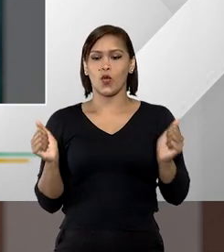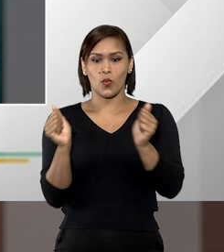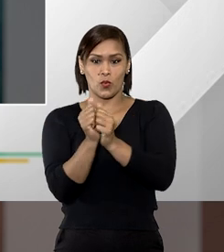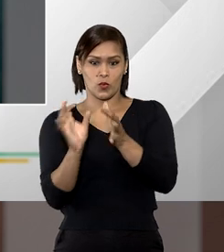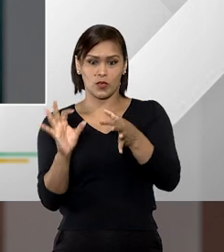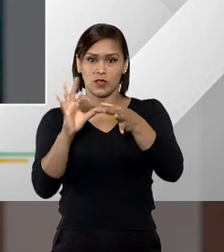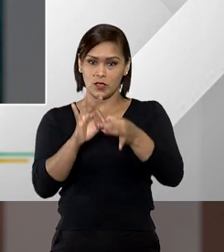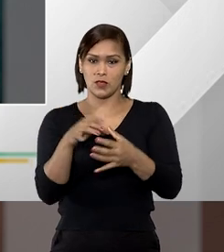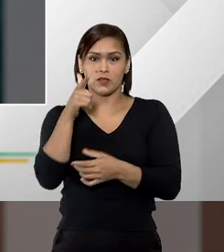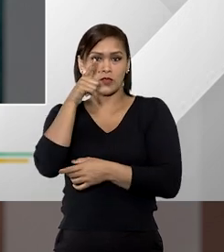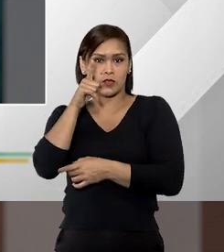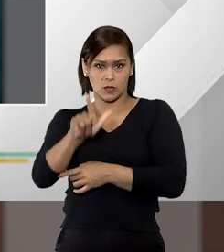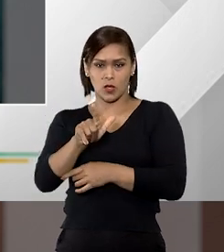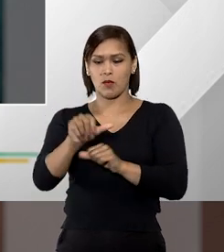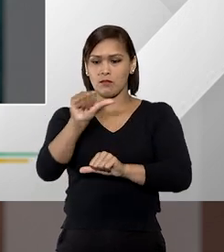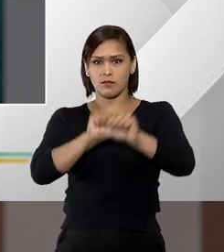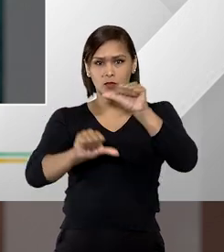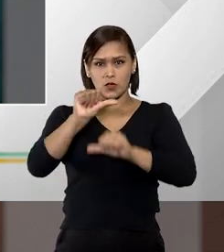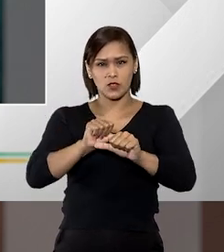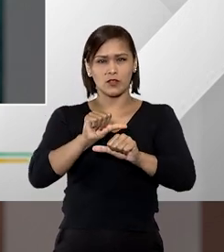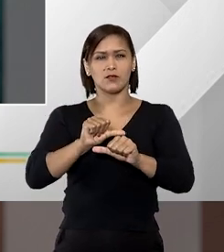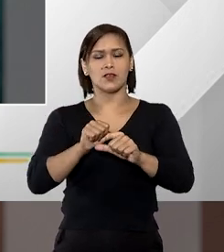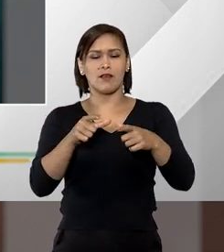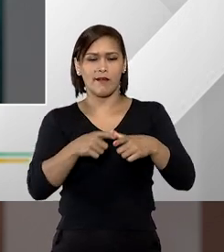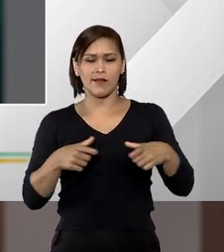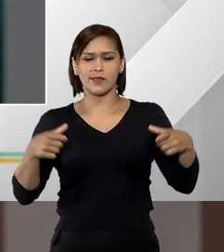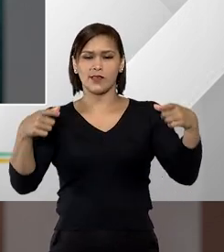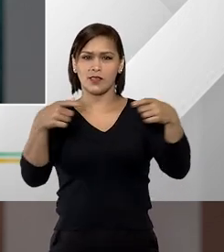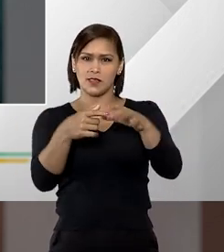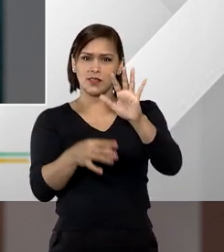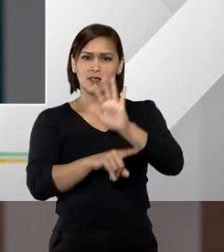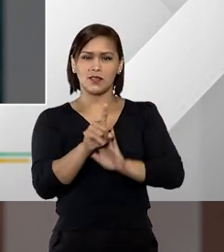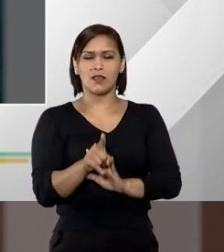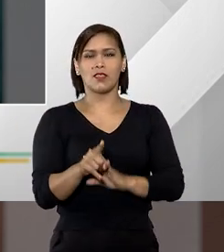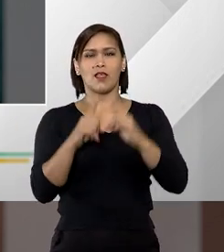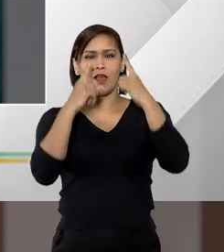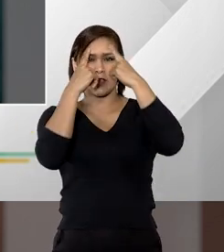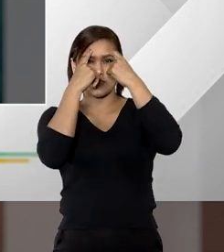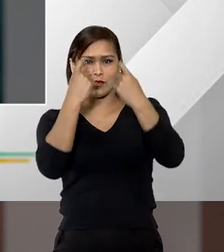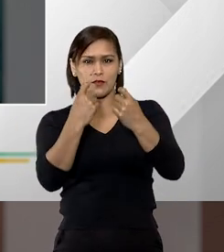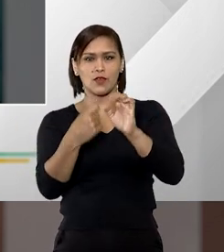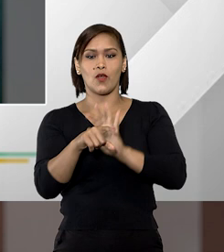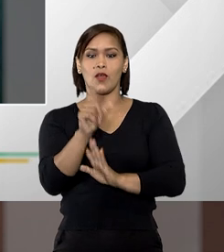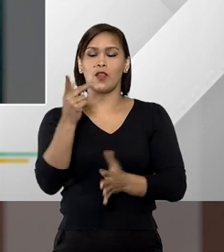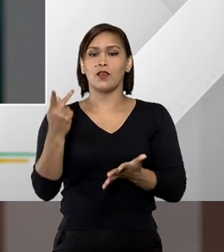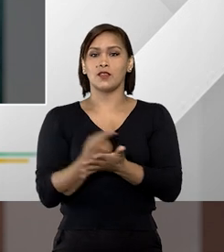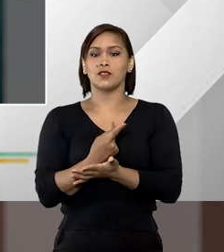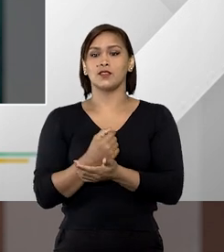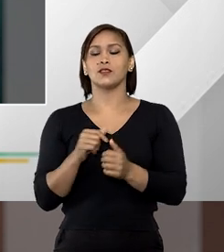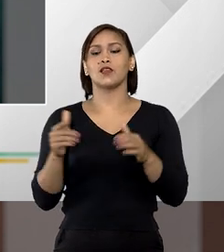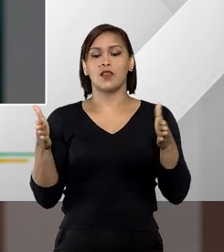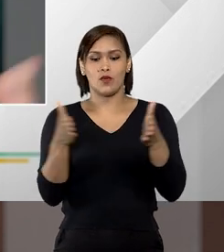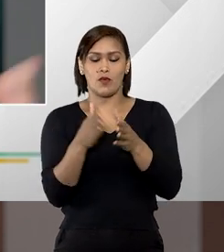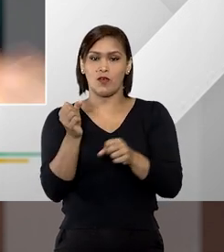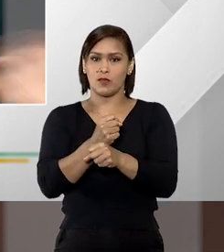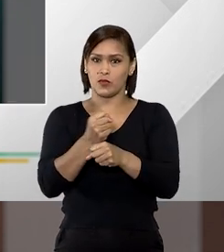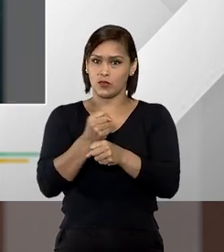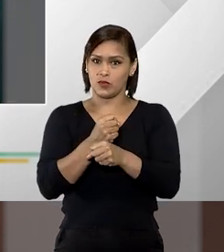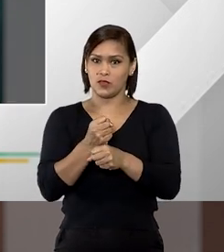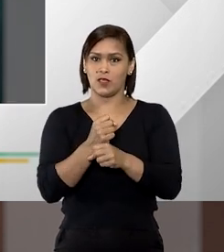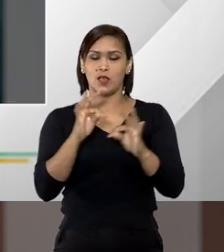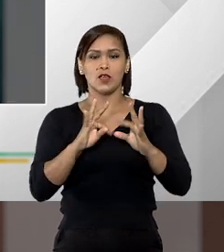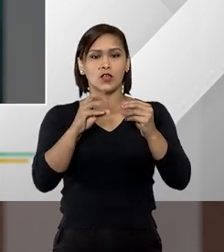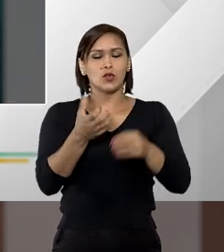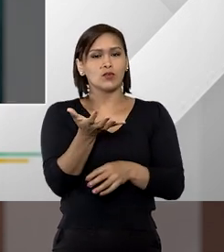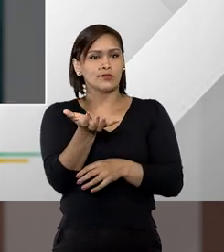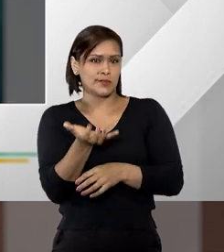para conseguirmos modificar esse cenário consideravelmente daqui a poucos anos é o